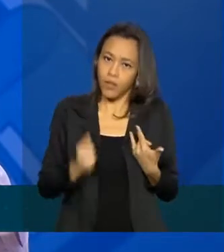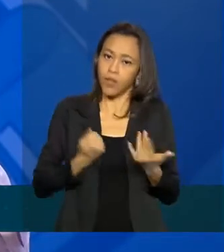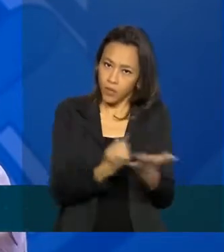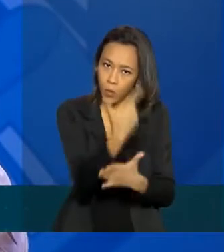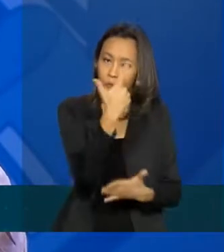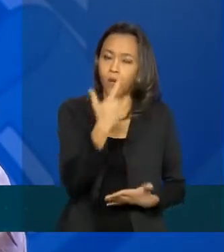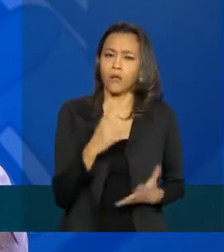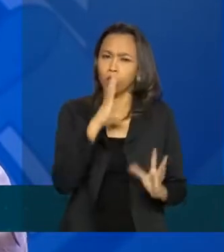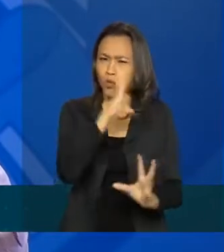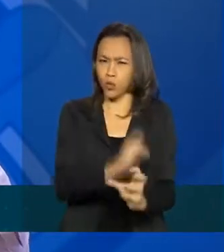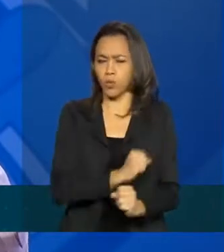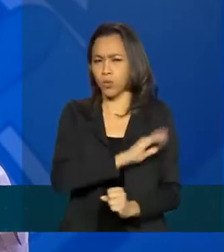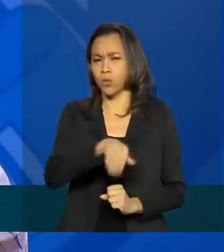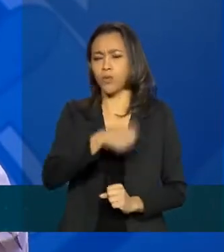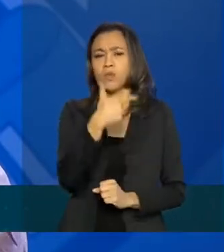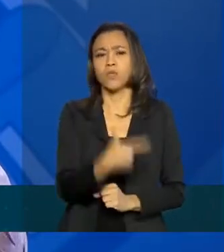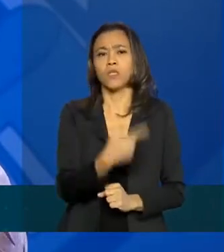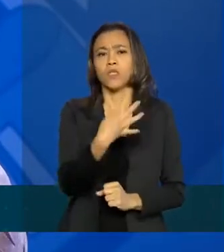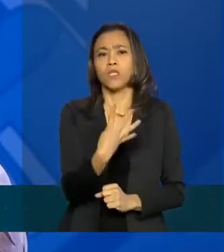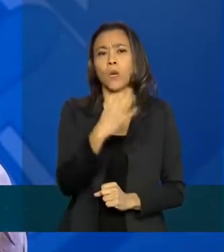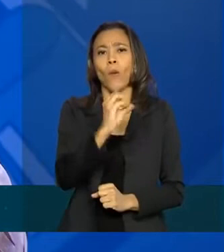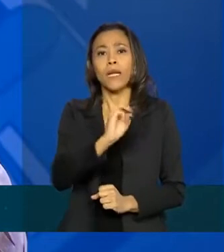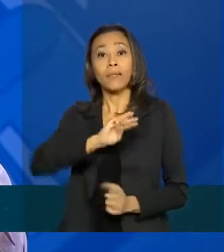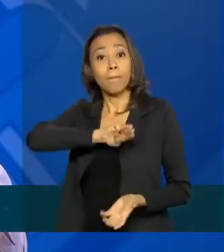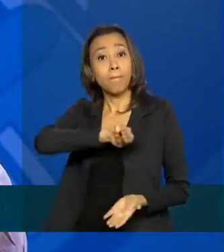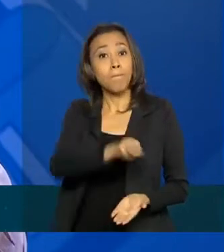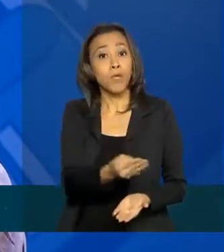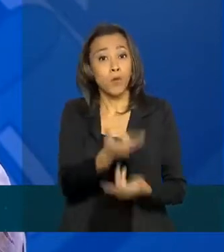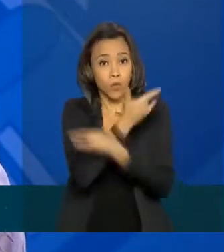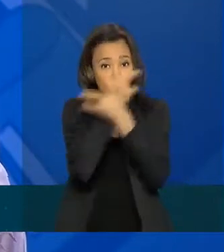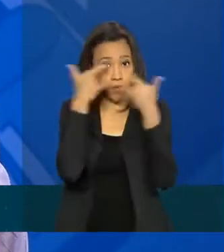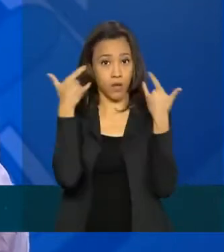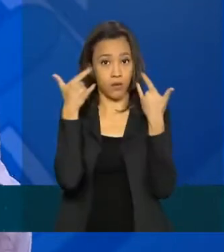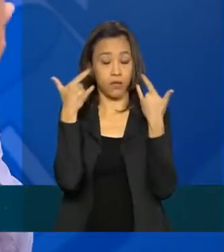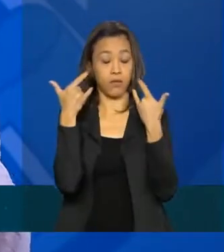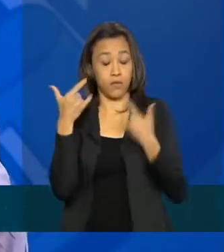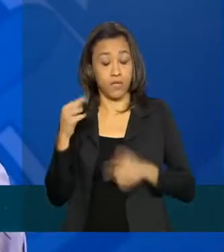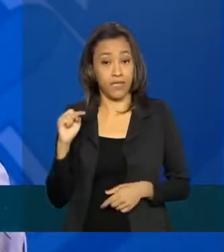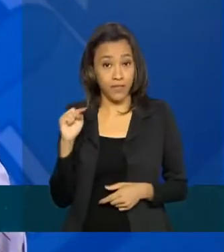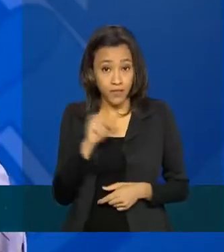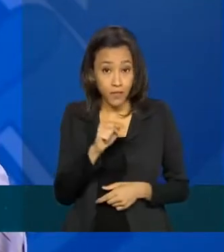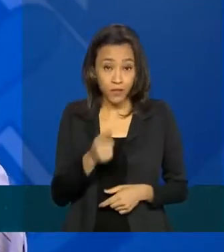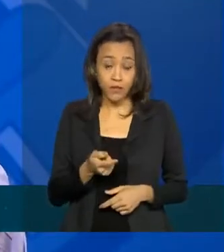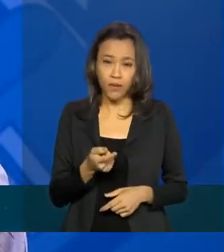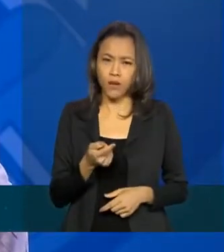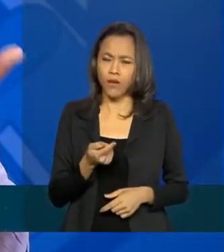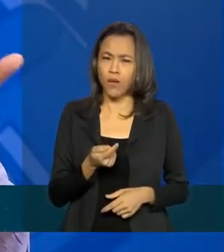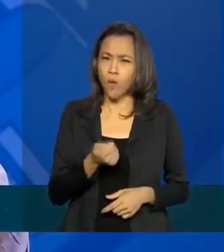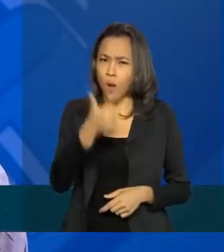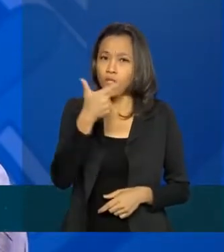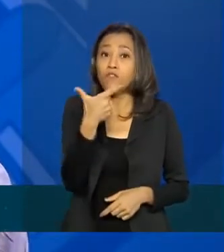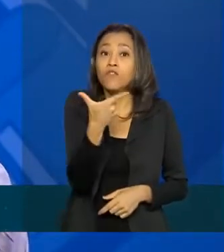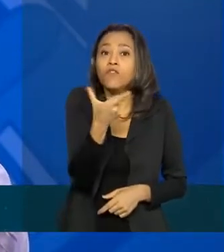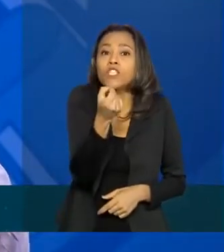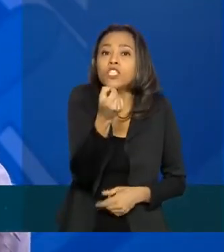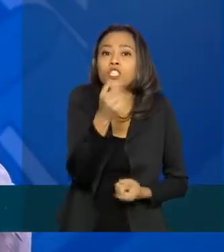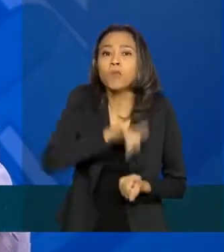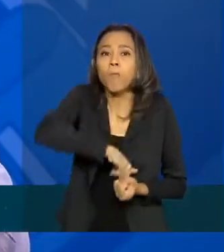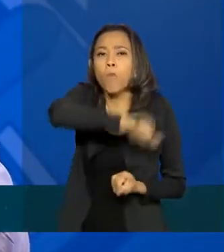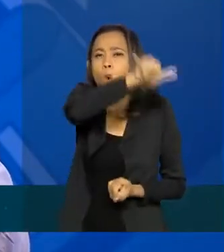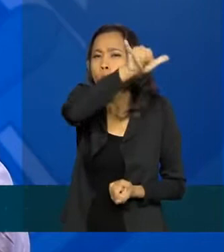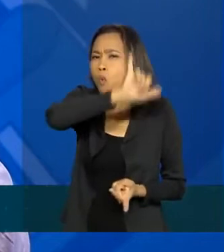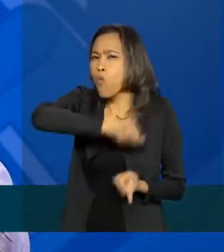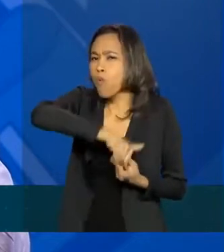total de 240 milhões de máscaras. Isso aí vai envolver quase 20 aviões lotados